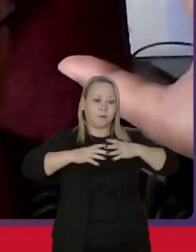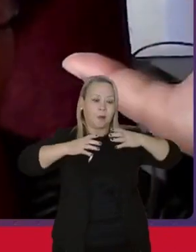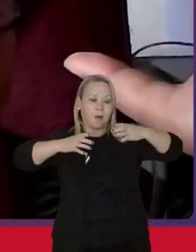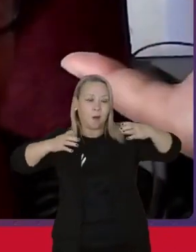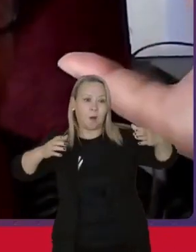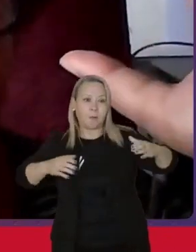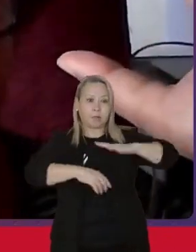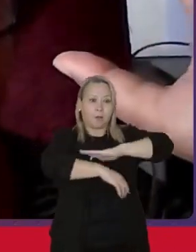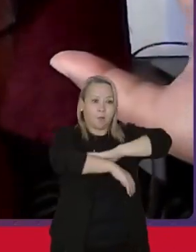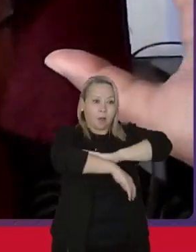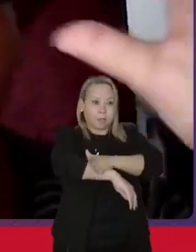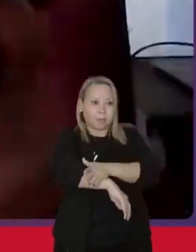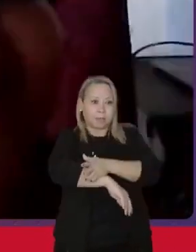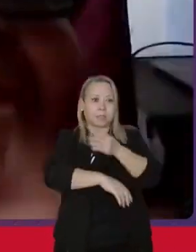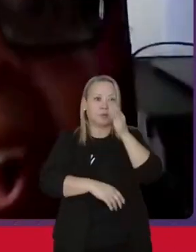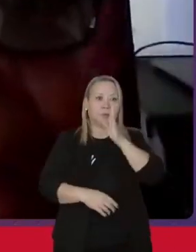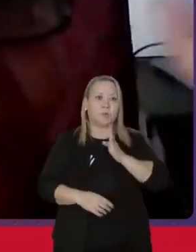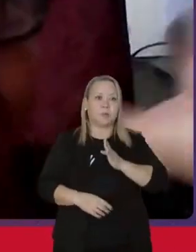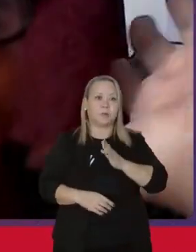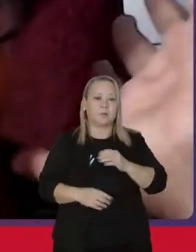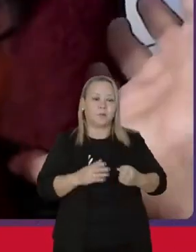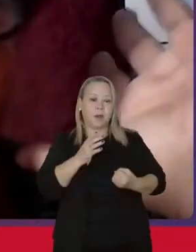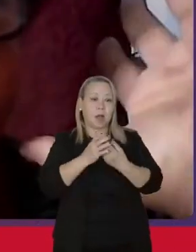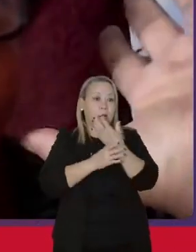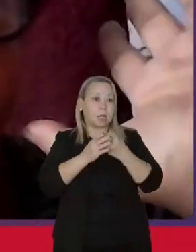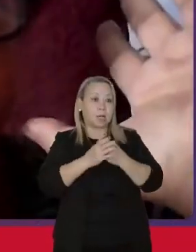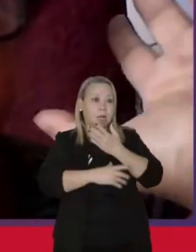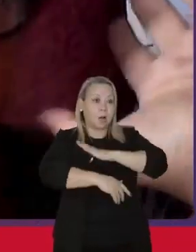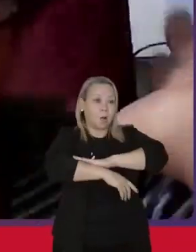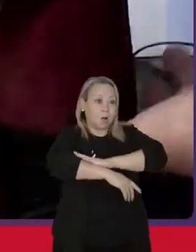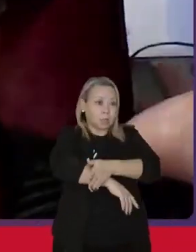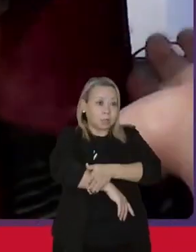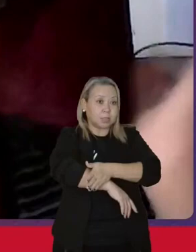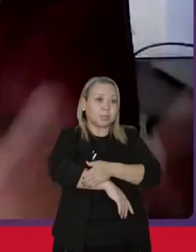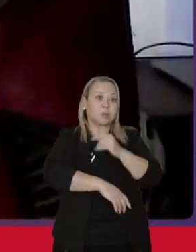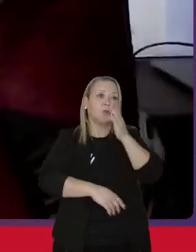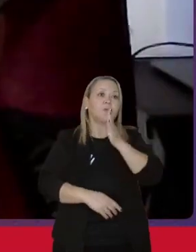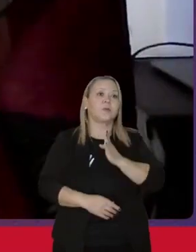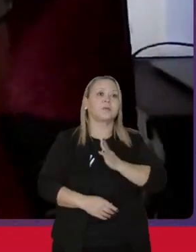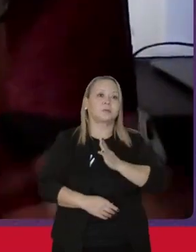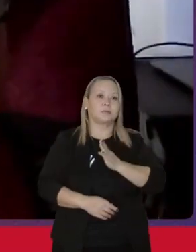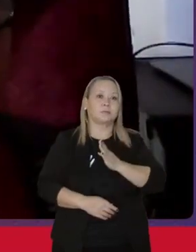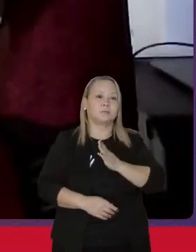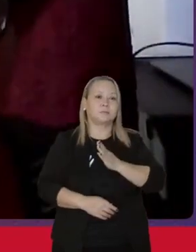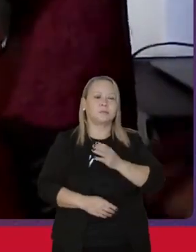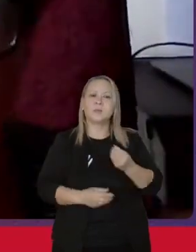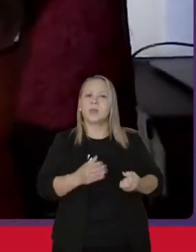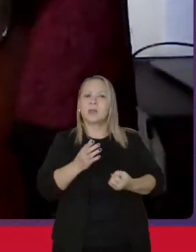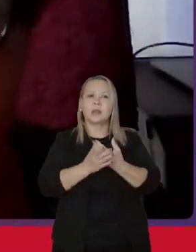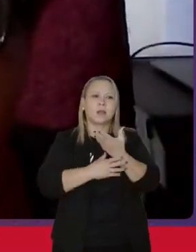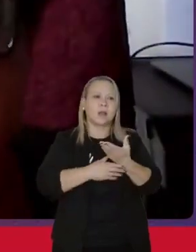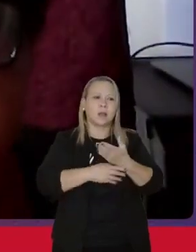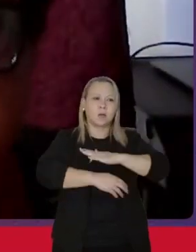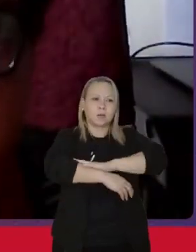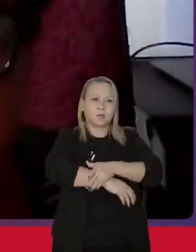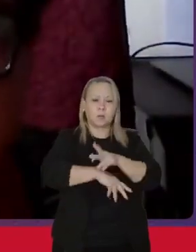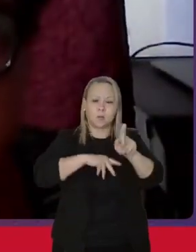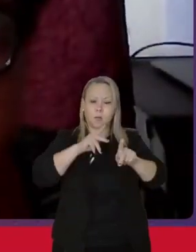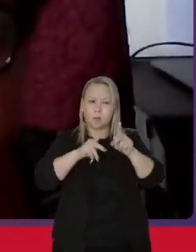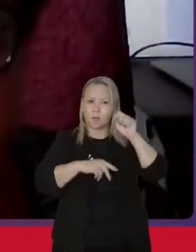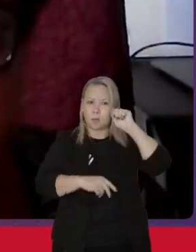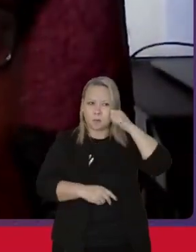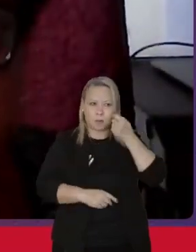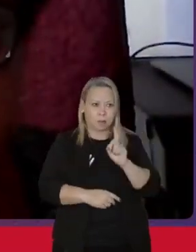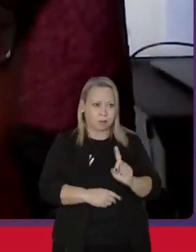racismo no Brasil, vai criar o racismo no Brasil. Ora, quem criou o racismo não foi a população negra.